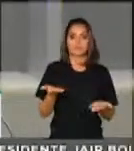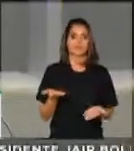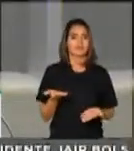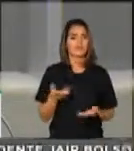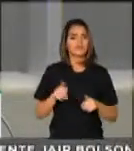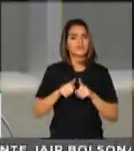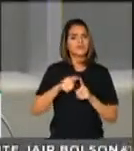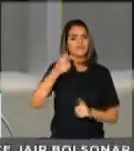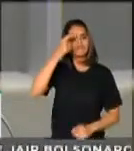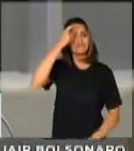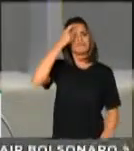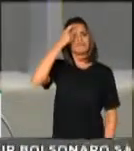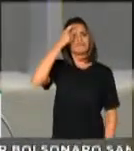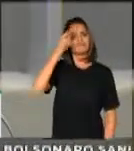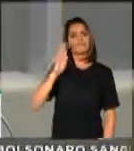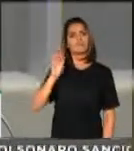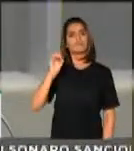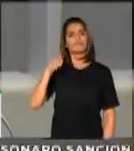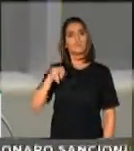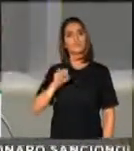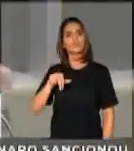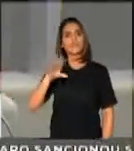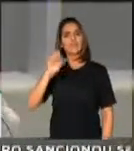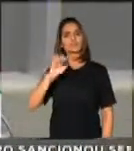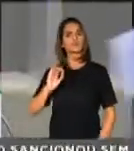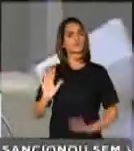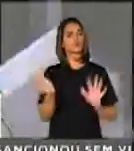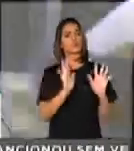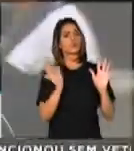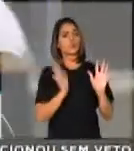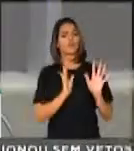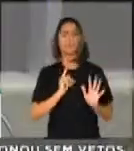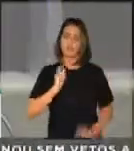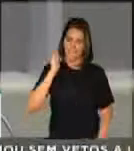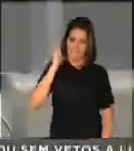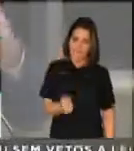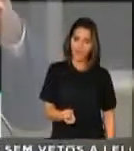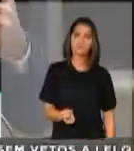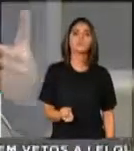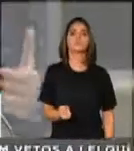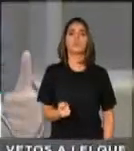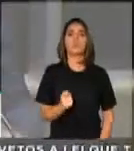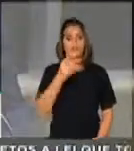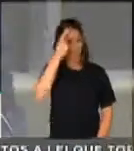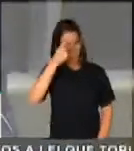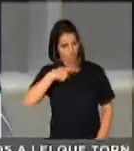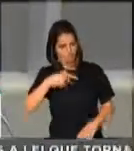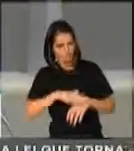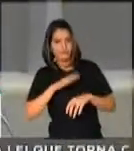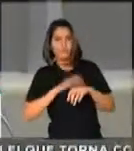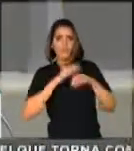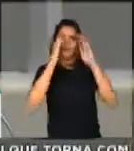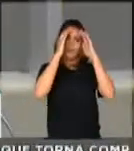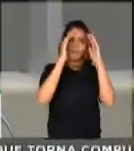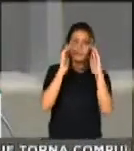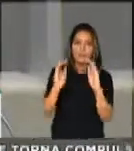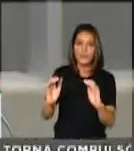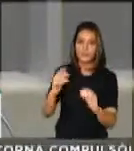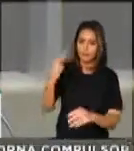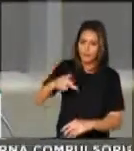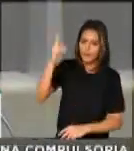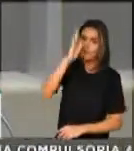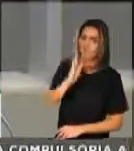falta bom senso, falta altivez, autorrespeito pela imagem do Brasil